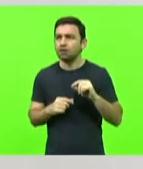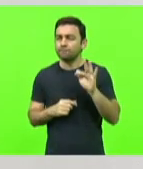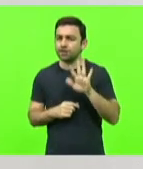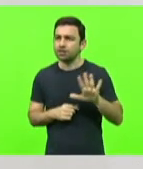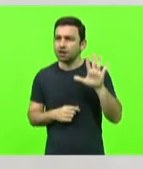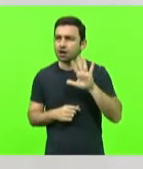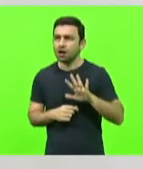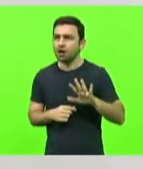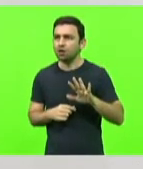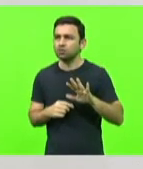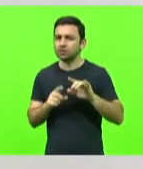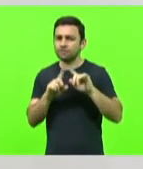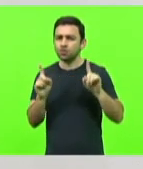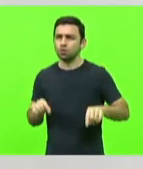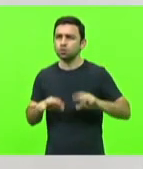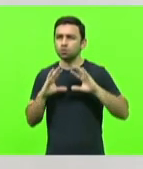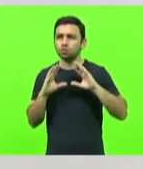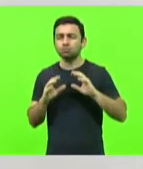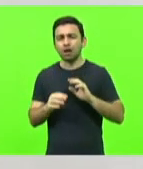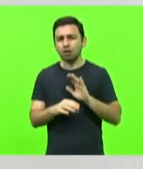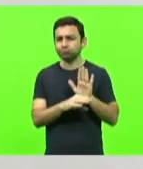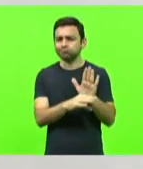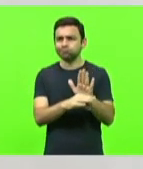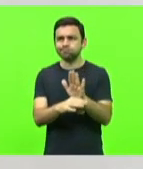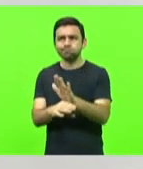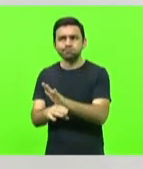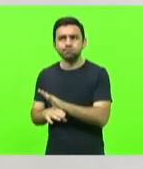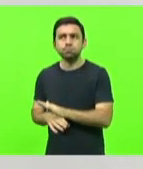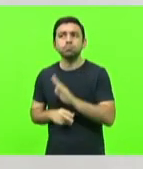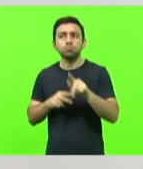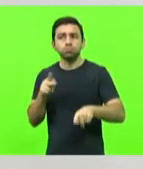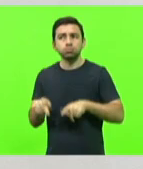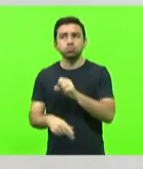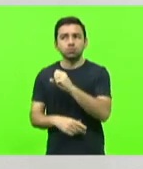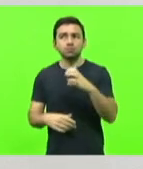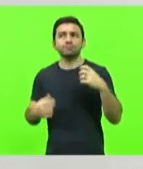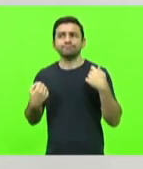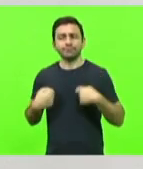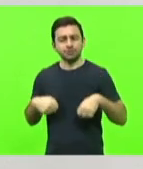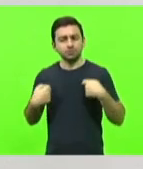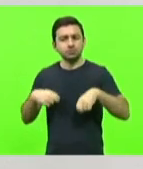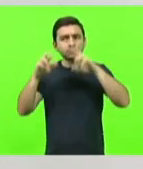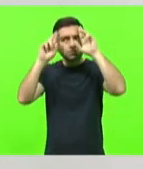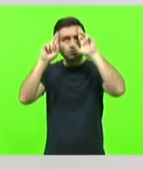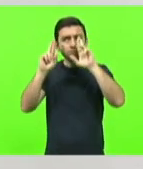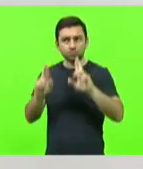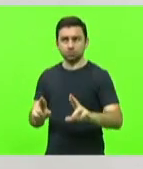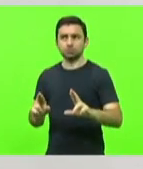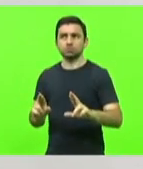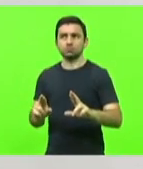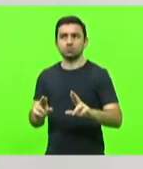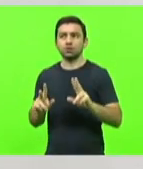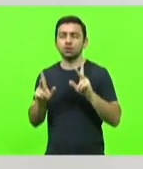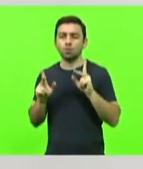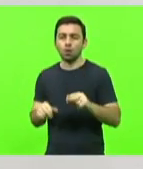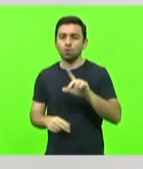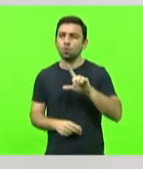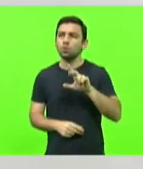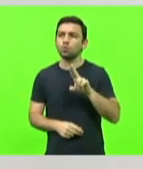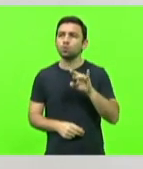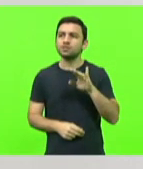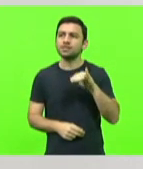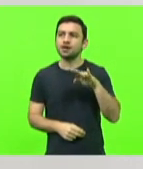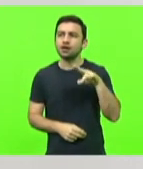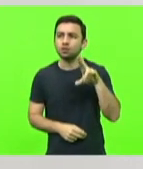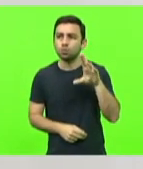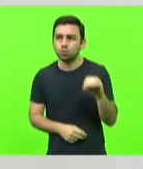de todo o país, de todo o povo brasileiro. Então, tem que se tratar com muito respeito, uma pessoa igual o Luciano Hang, que gera emprego e